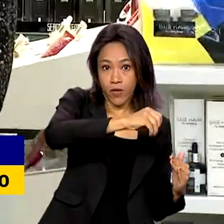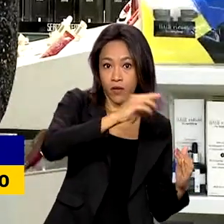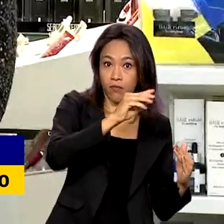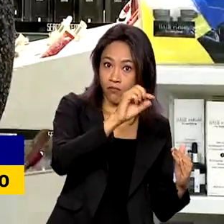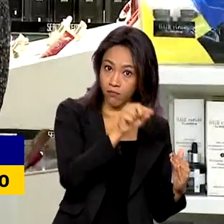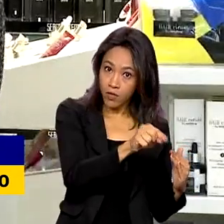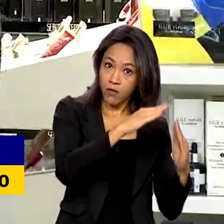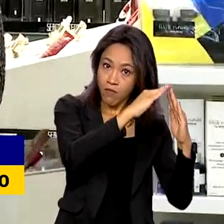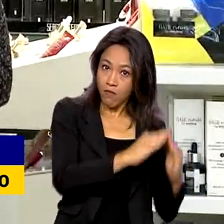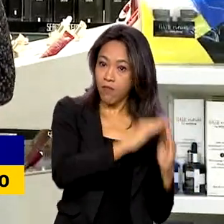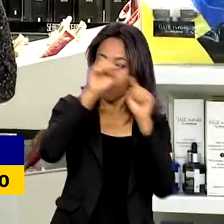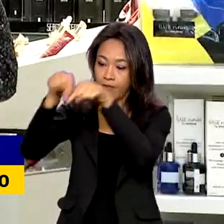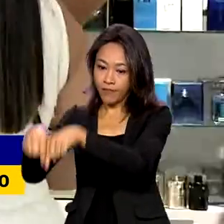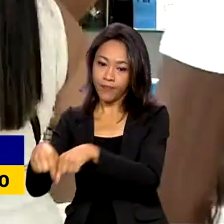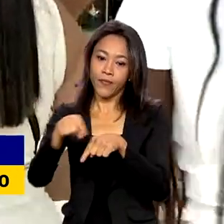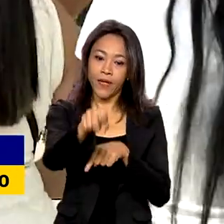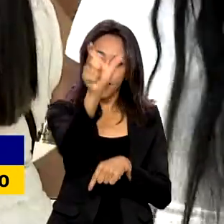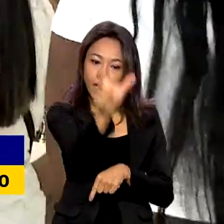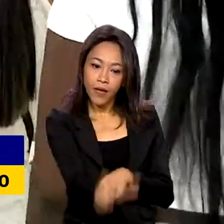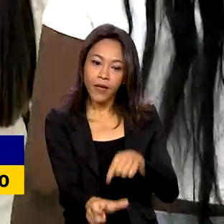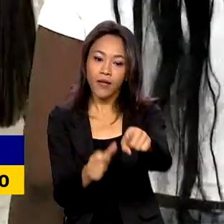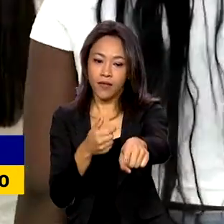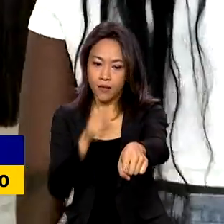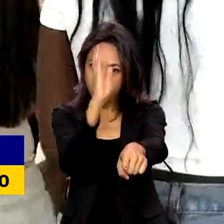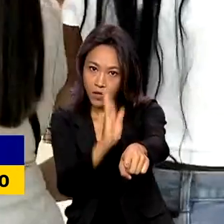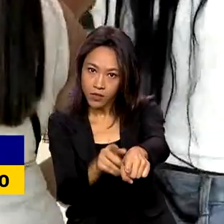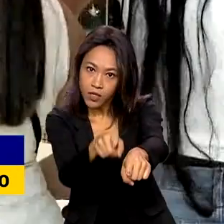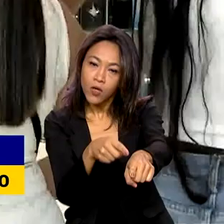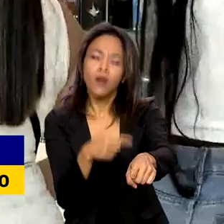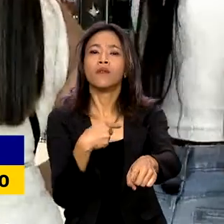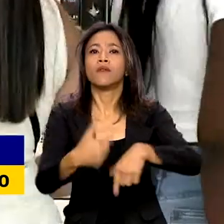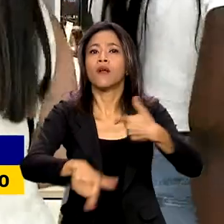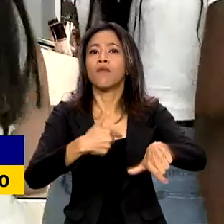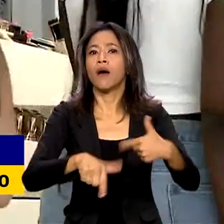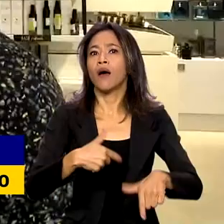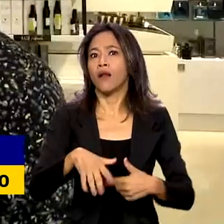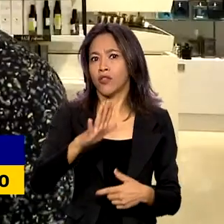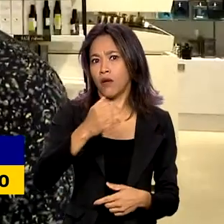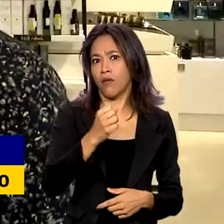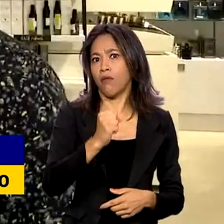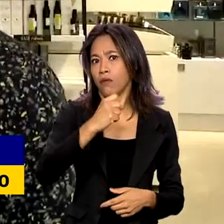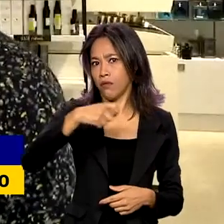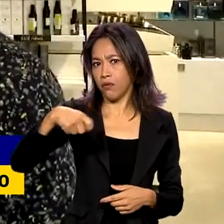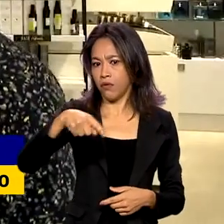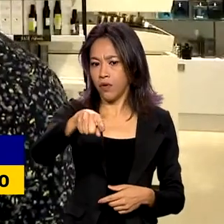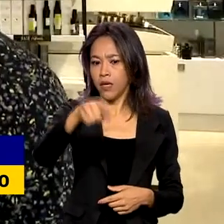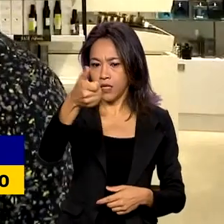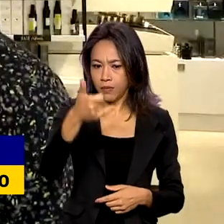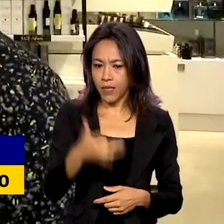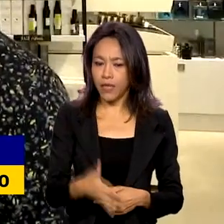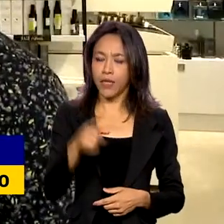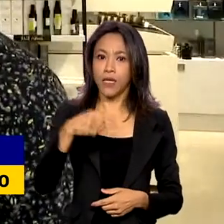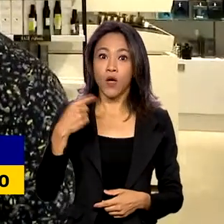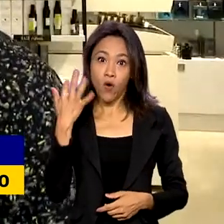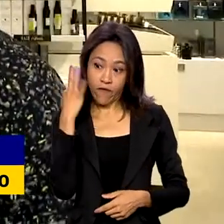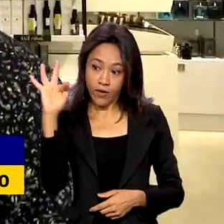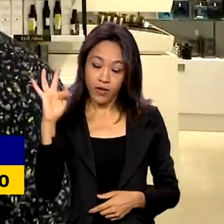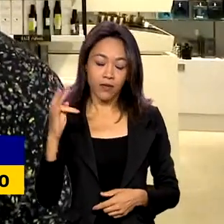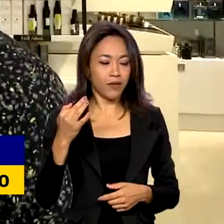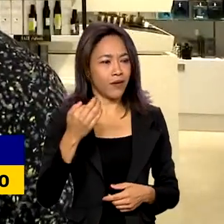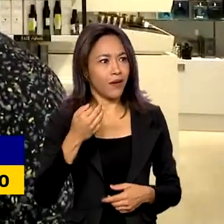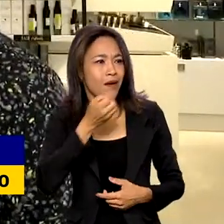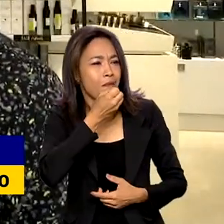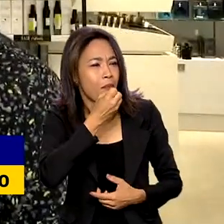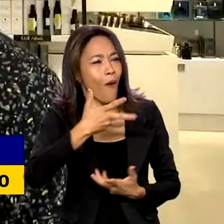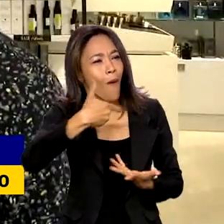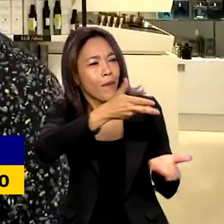Paris há oito meses e trabalha nesta perfumaria na capital francesa. Eu sinto que os franceses são mais receptivos em